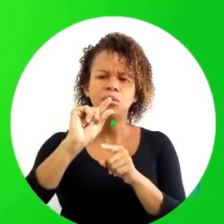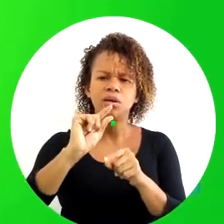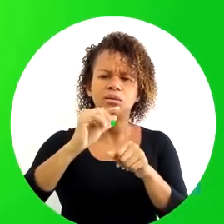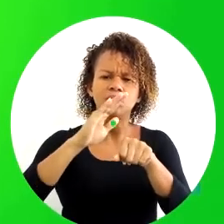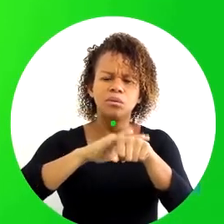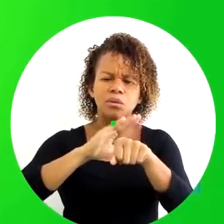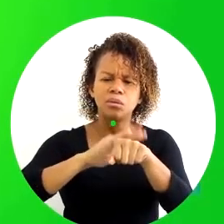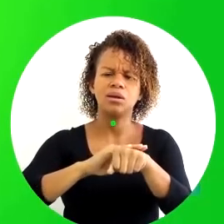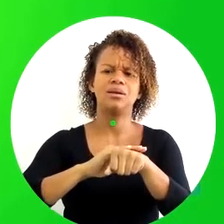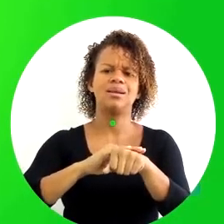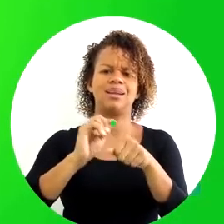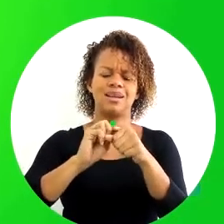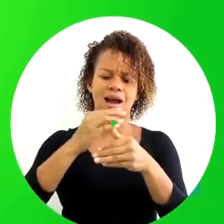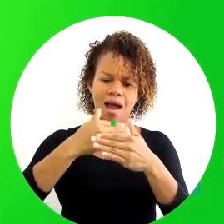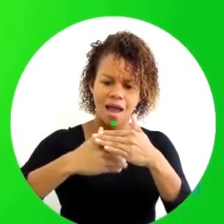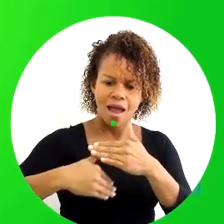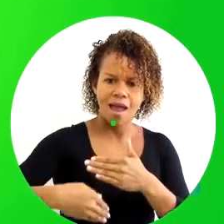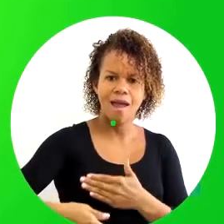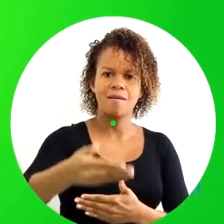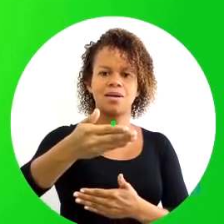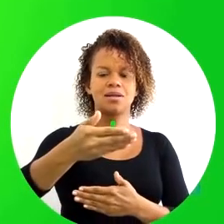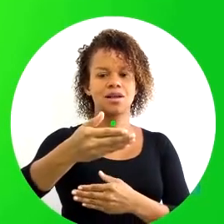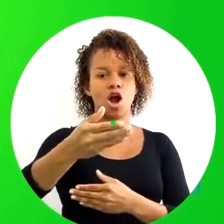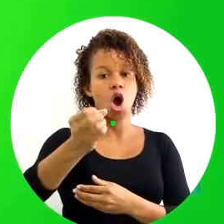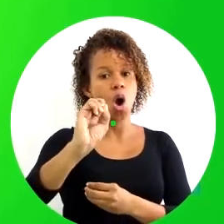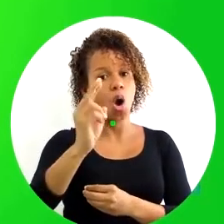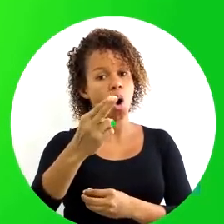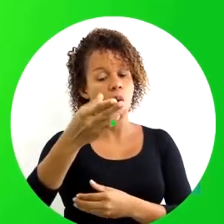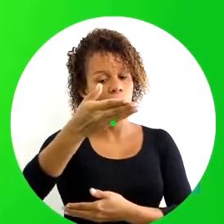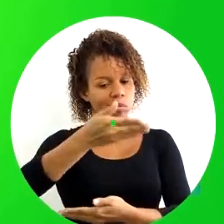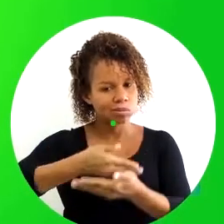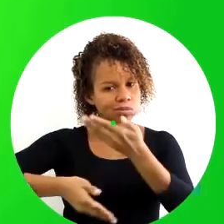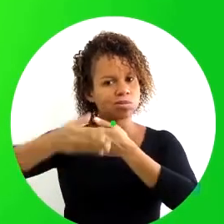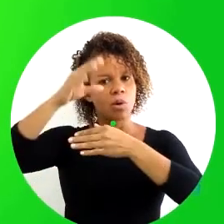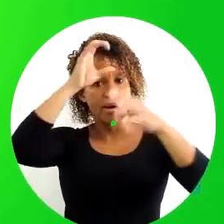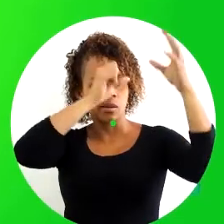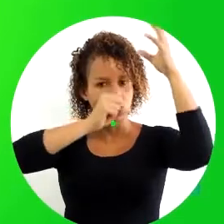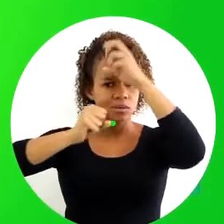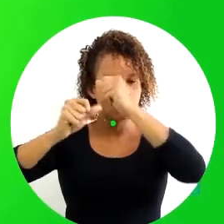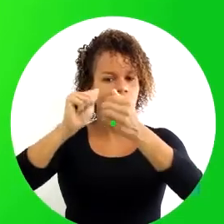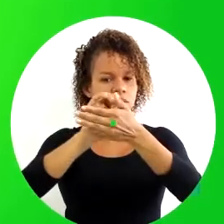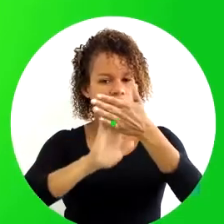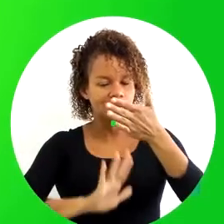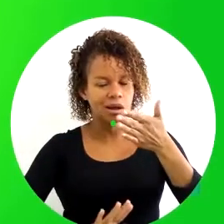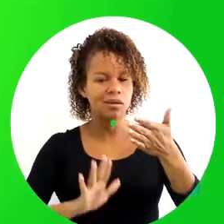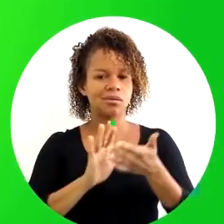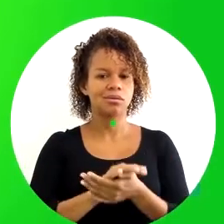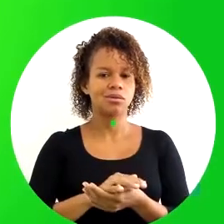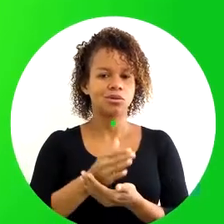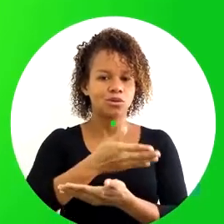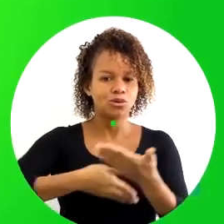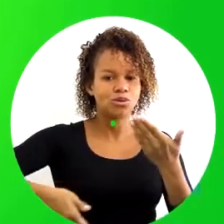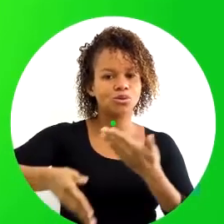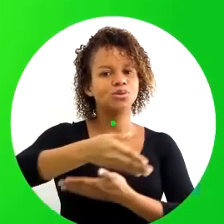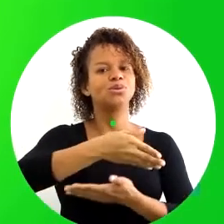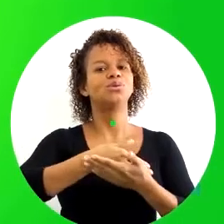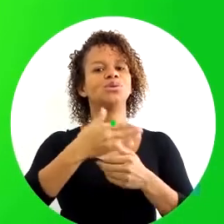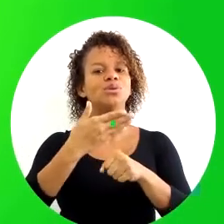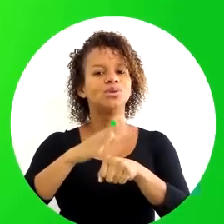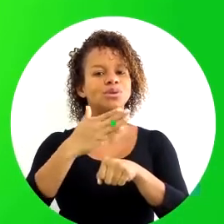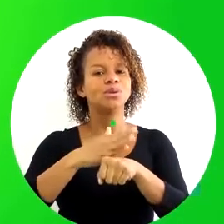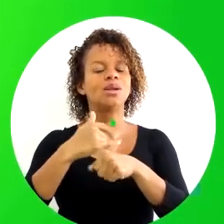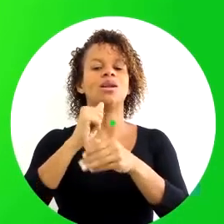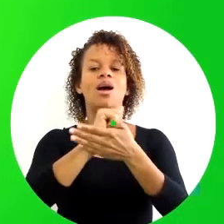prazo, que o objetivo é repassar ou reciclar conhecimentos, habilidades e atitudes relacionadas